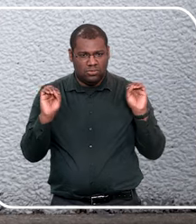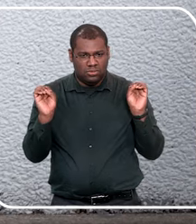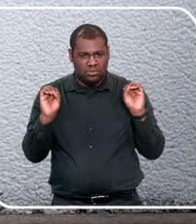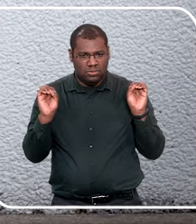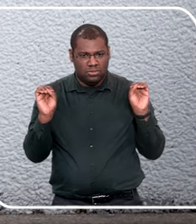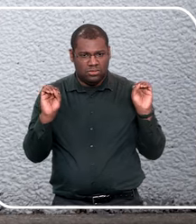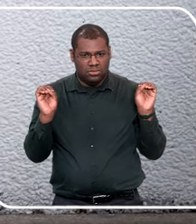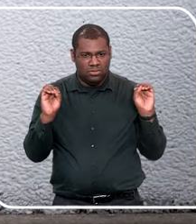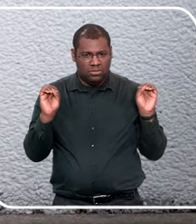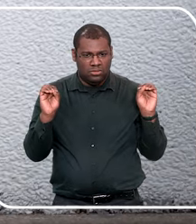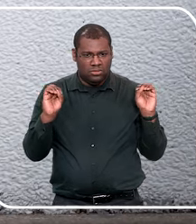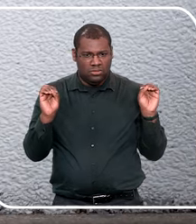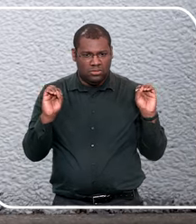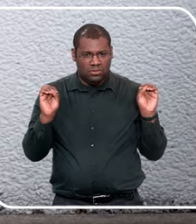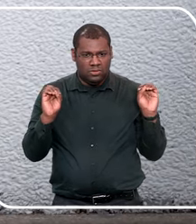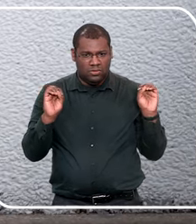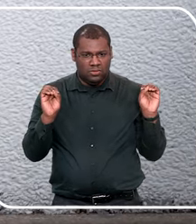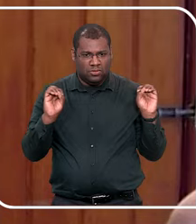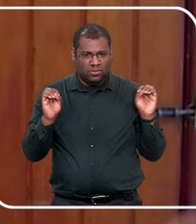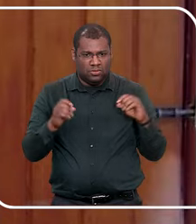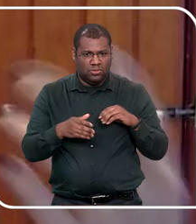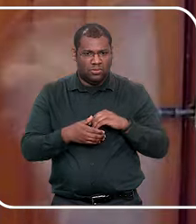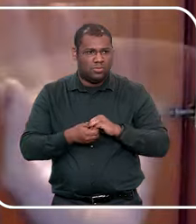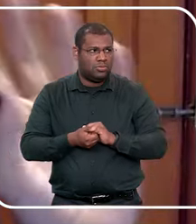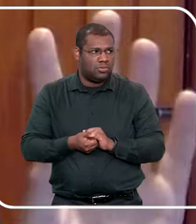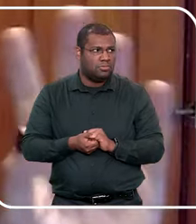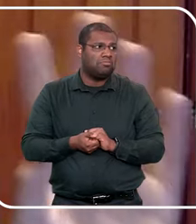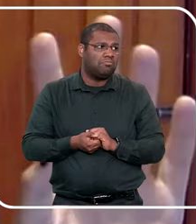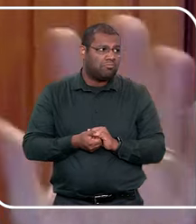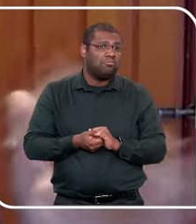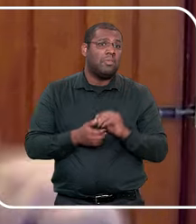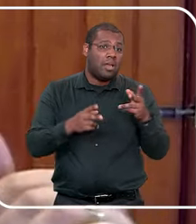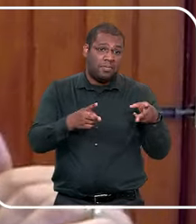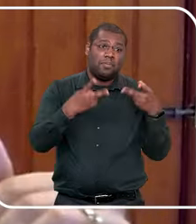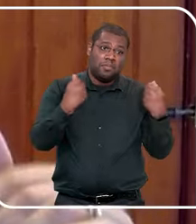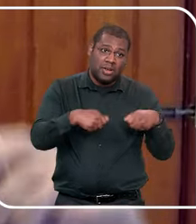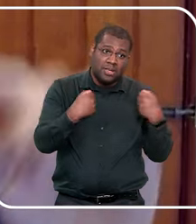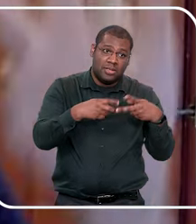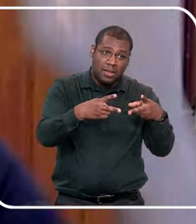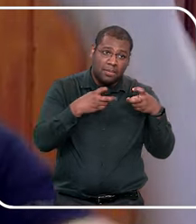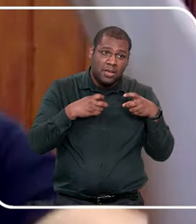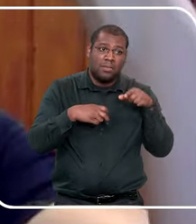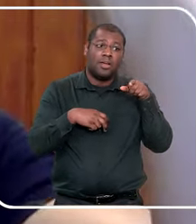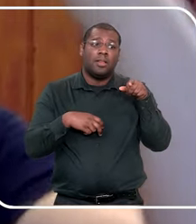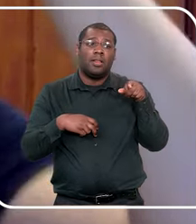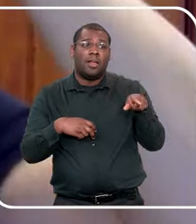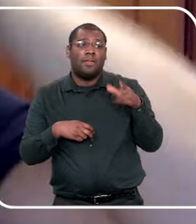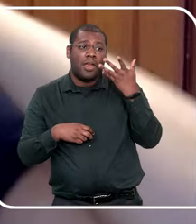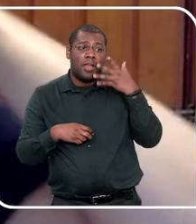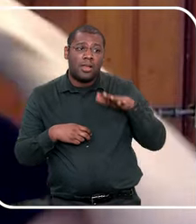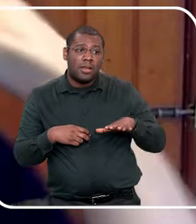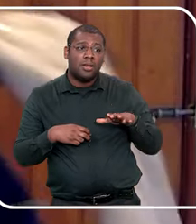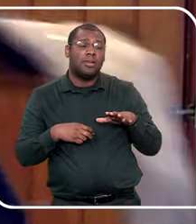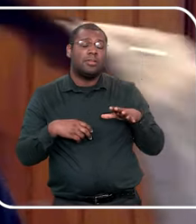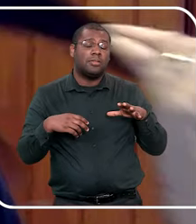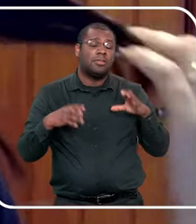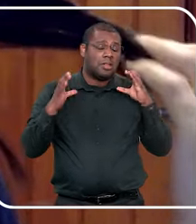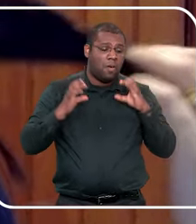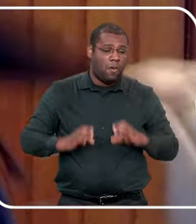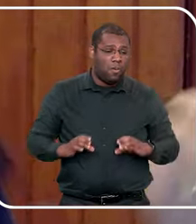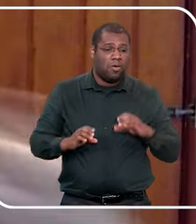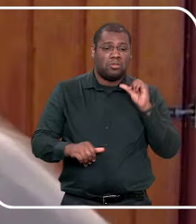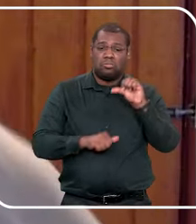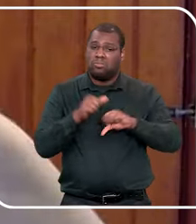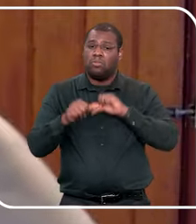você tá ficando pouco tempo com ela, a vida é muito corrida, vai pra dormir com você, e começa a observar o que tá acontecendo com essa criança, e nessa